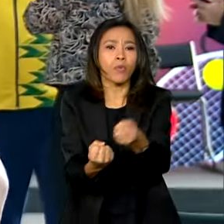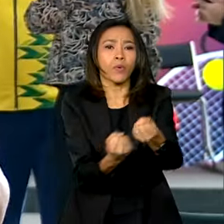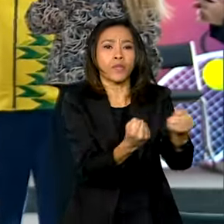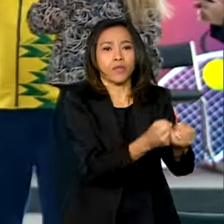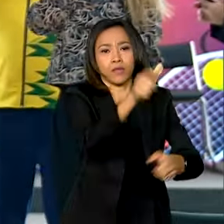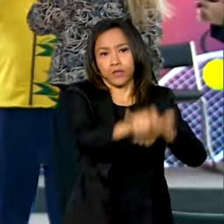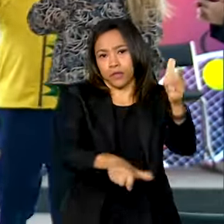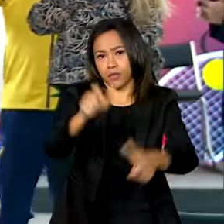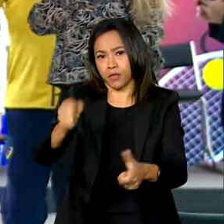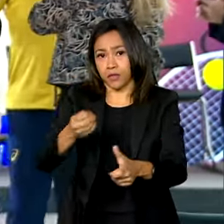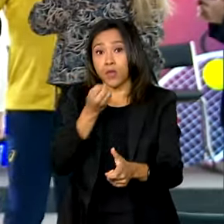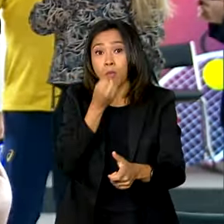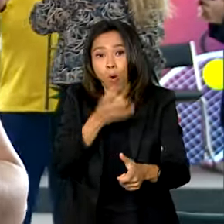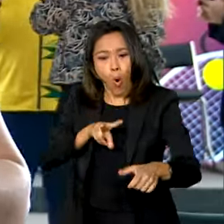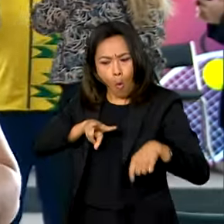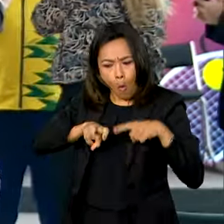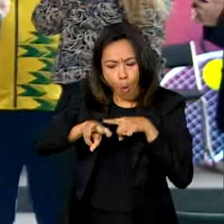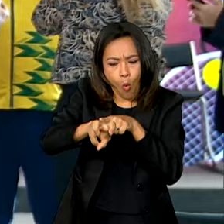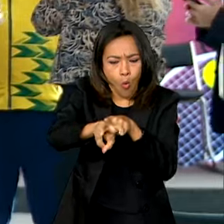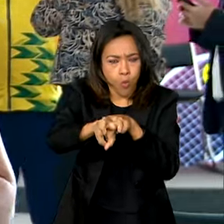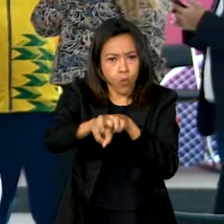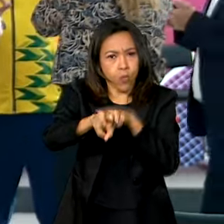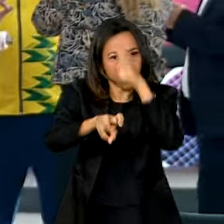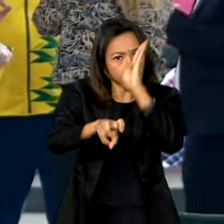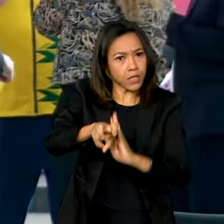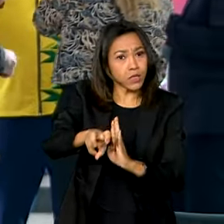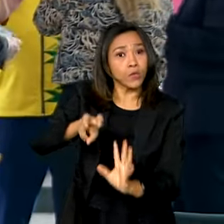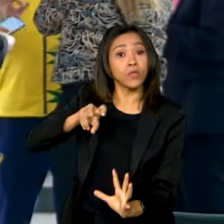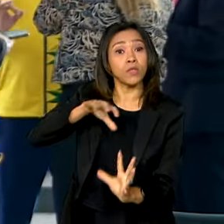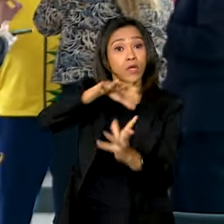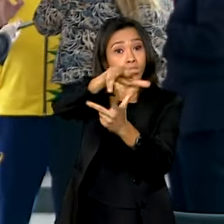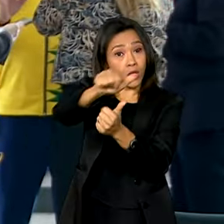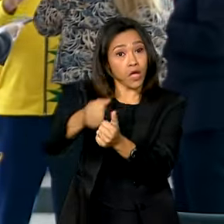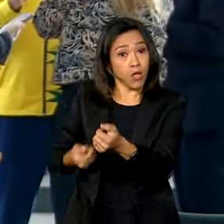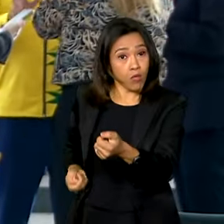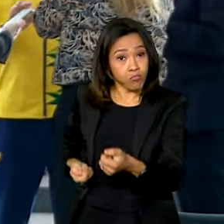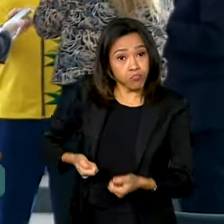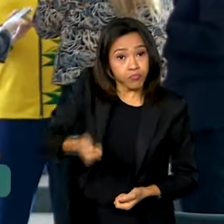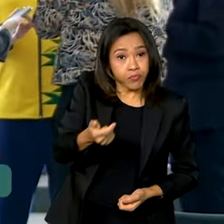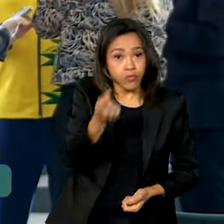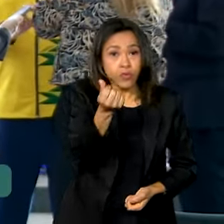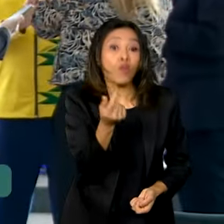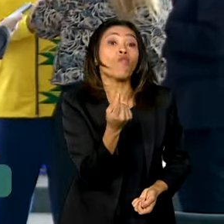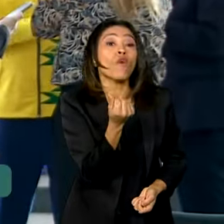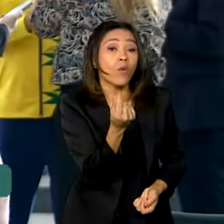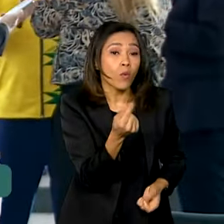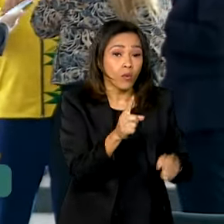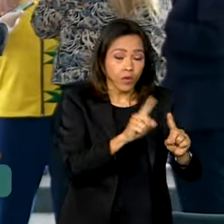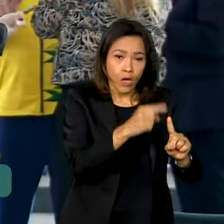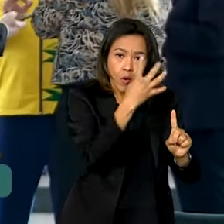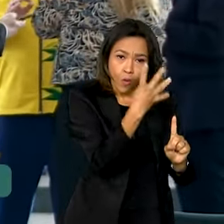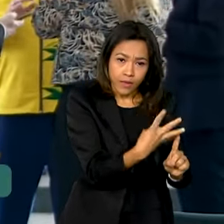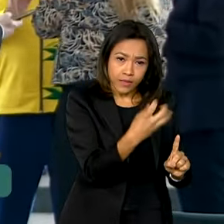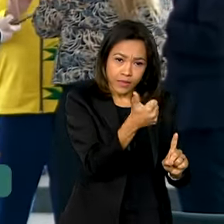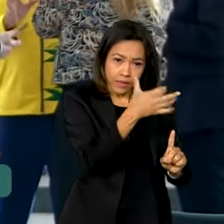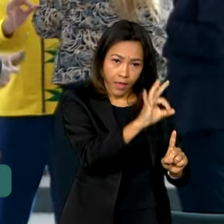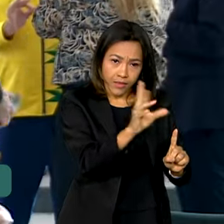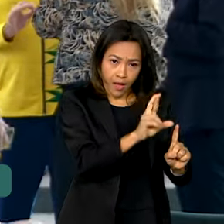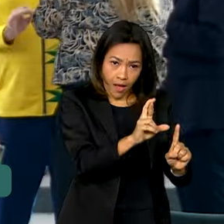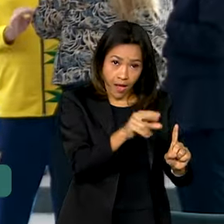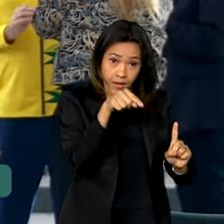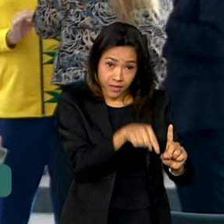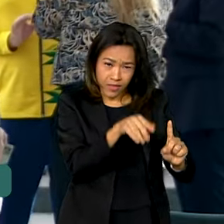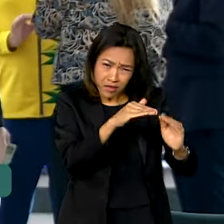que têm bons resultados em competições nacionais e internacionais. O valor do benefício vai de R$ 410,00 para